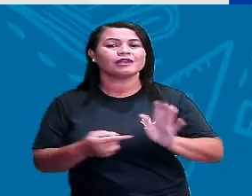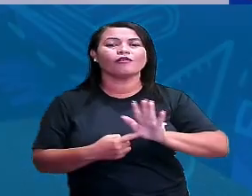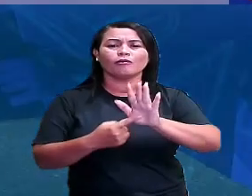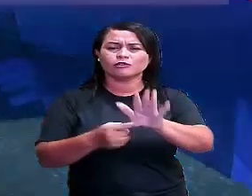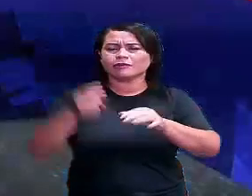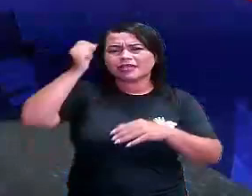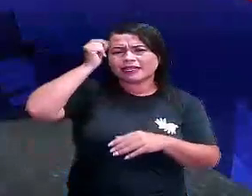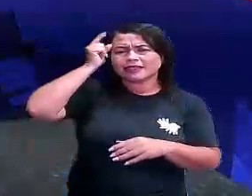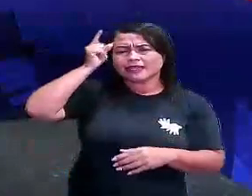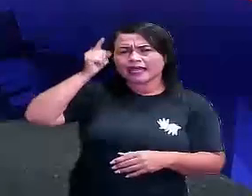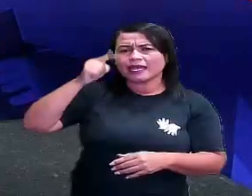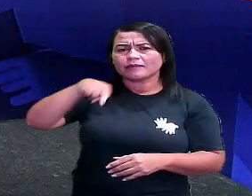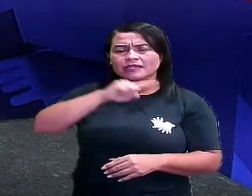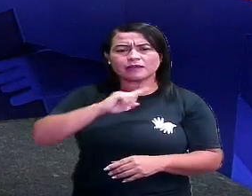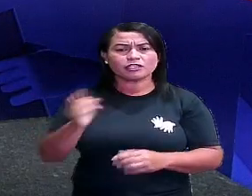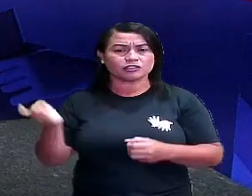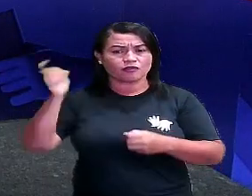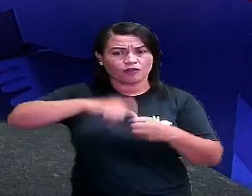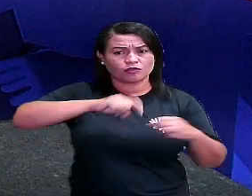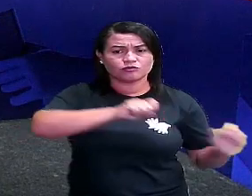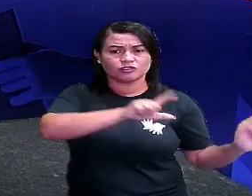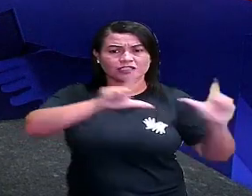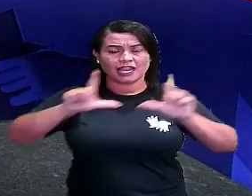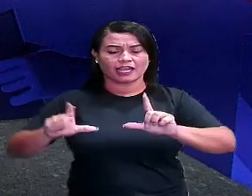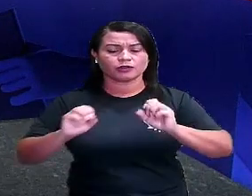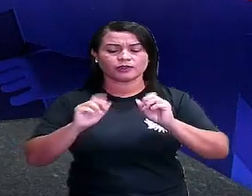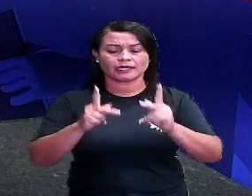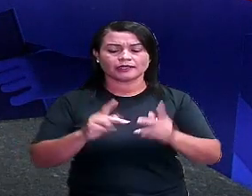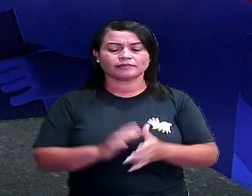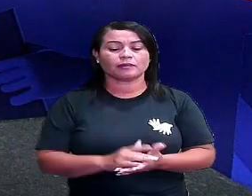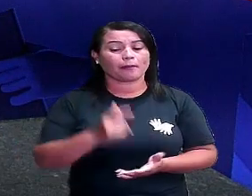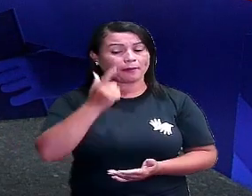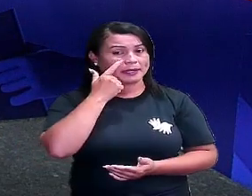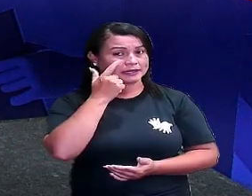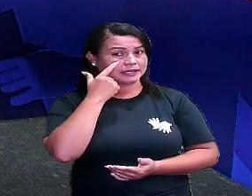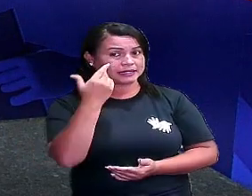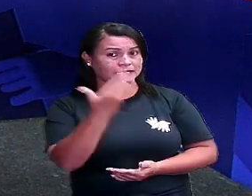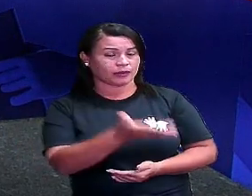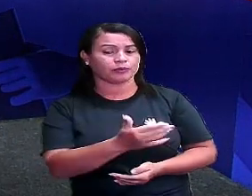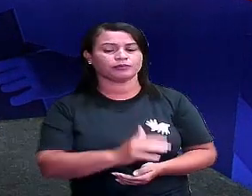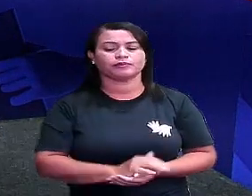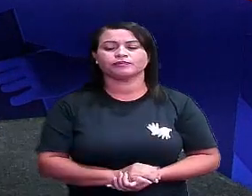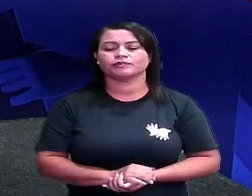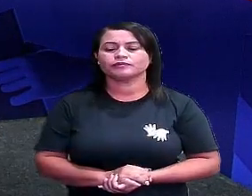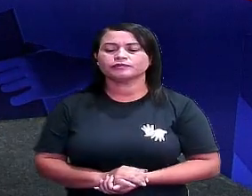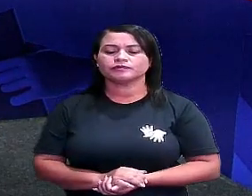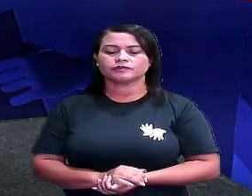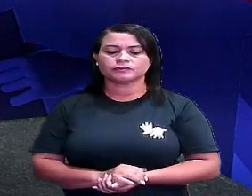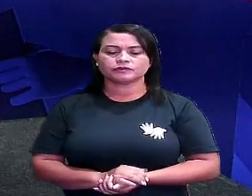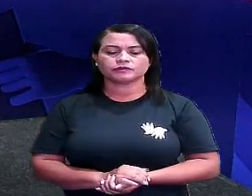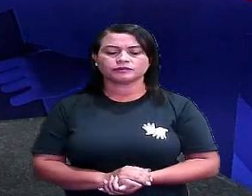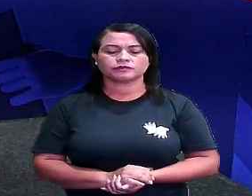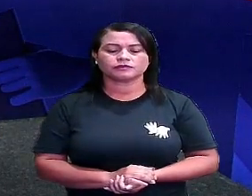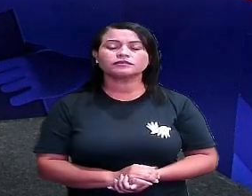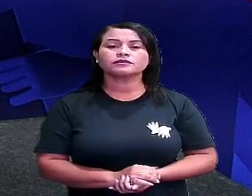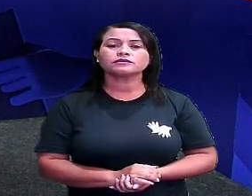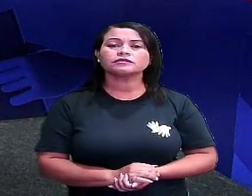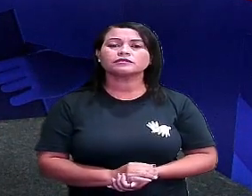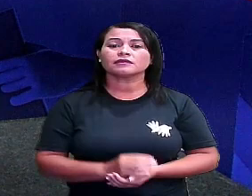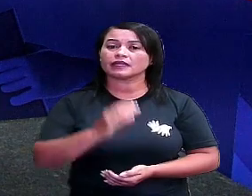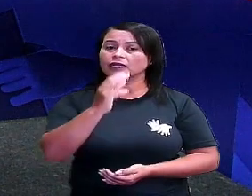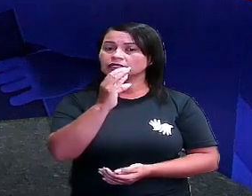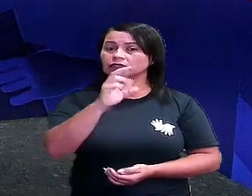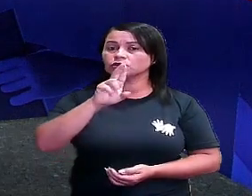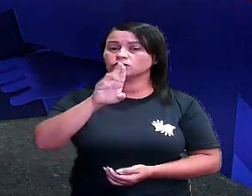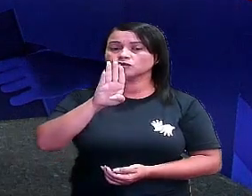a gente volta rapidamente pra ver o slide e continuar. Ok? Então, presta bem atenção. Esse aqui é o